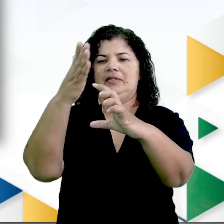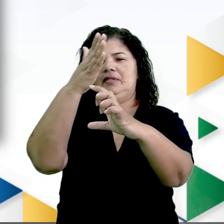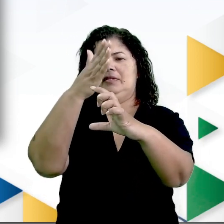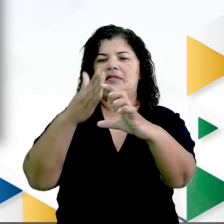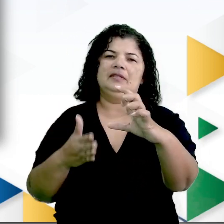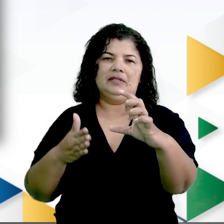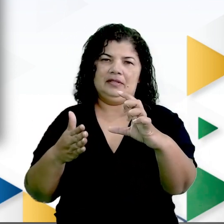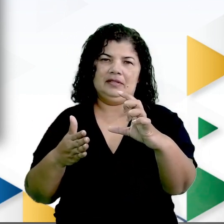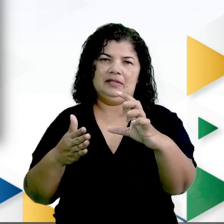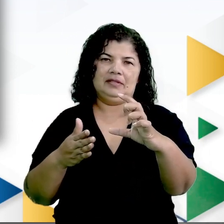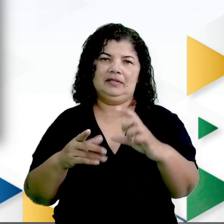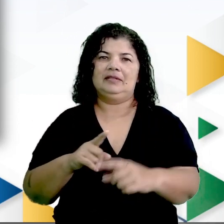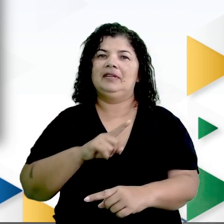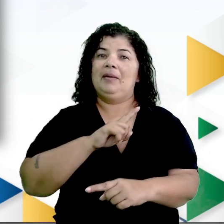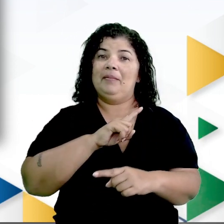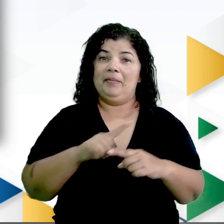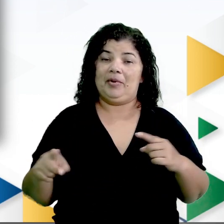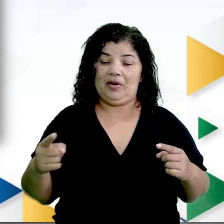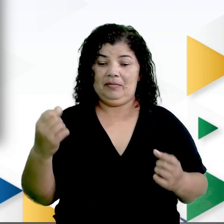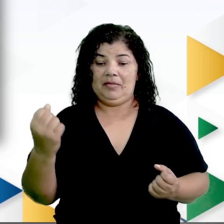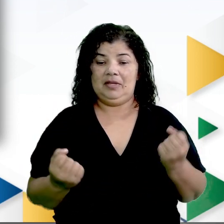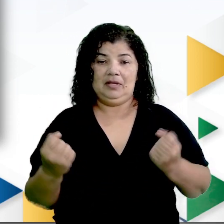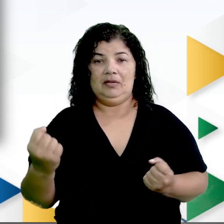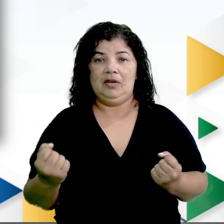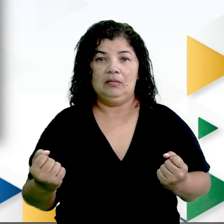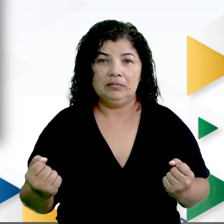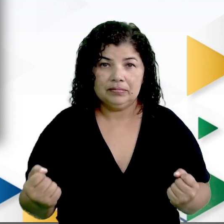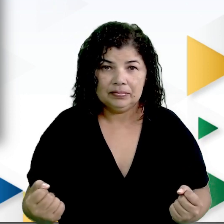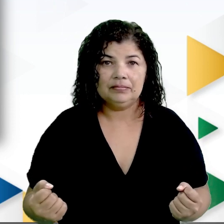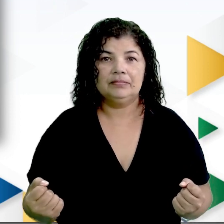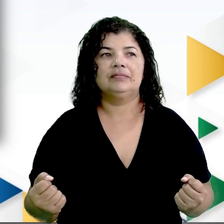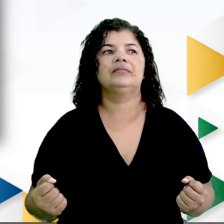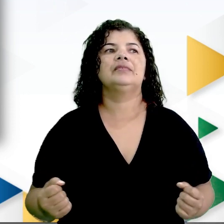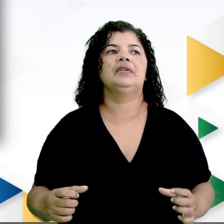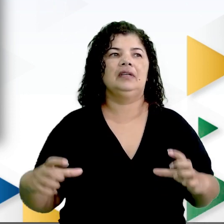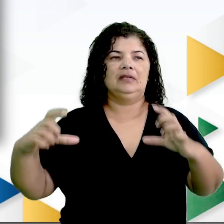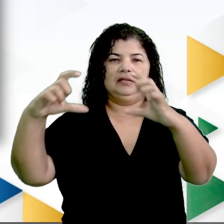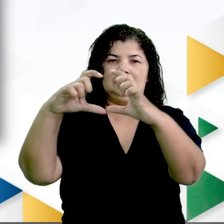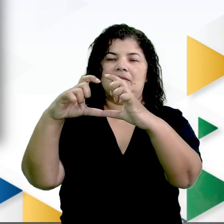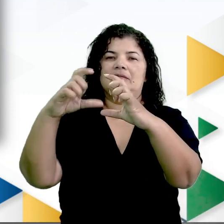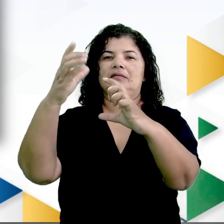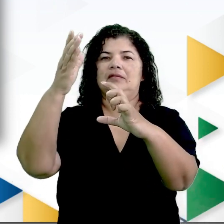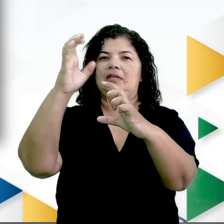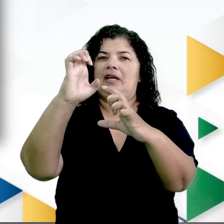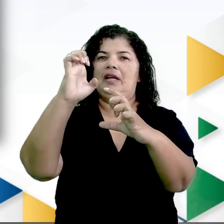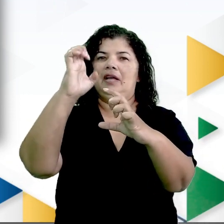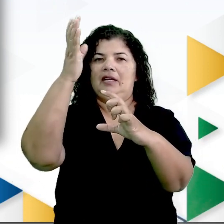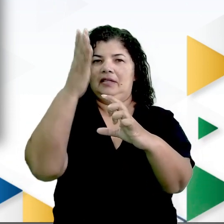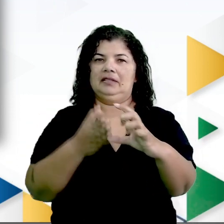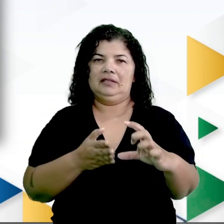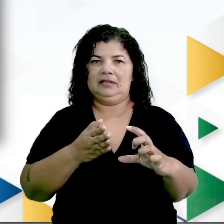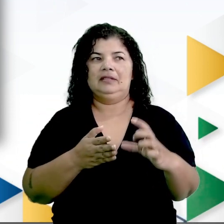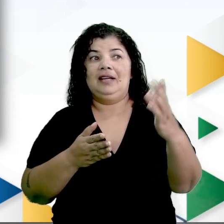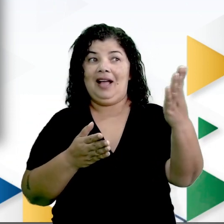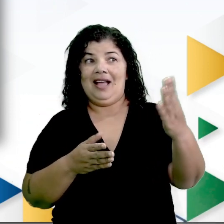aqui, é proibido estacionar. Como é que é? A placa e um é cortado. Nesse caso aí, estamos cortando o mosquito.